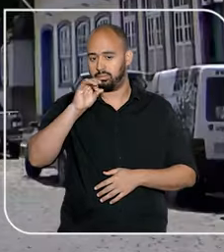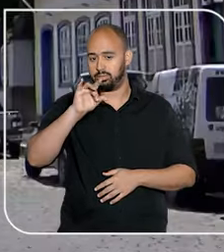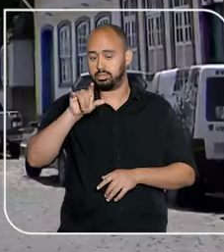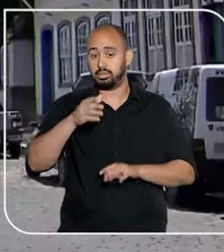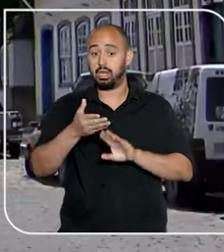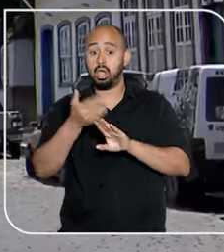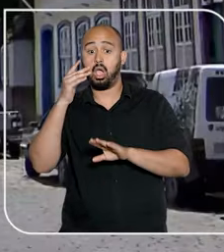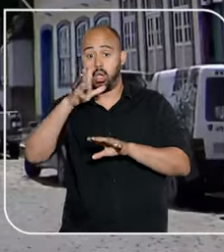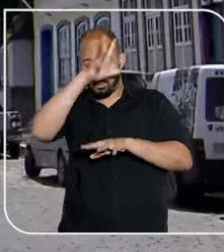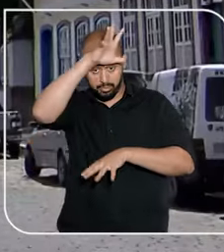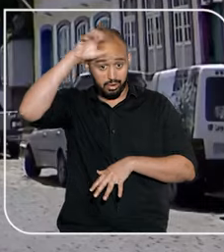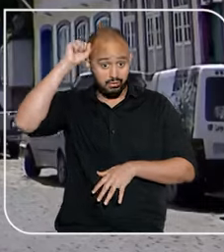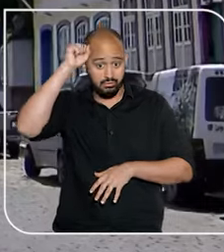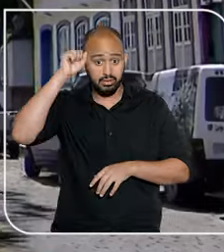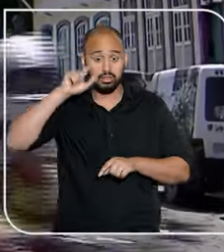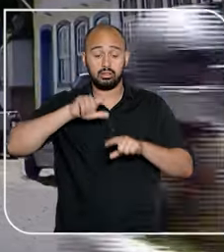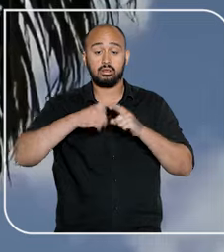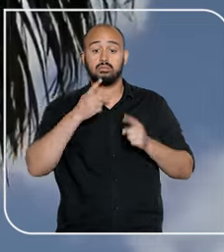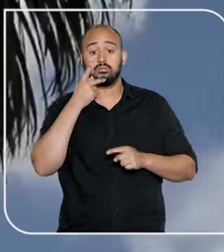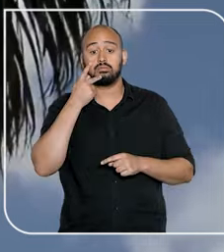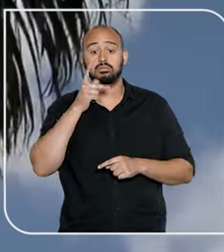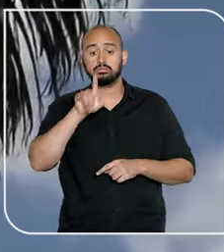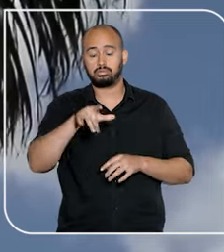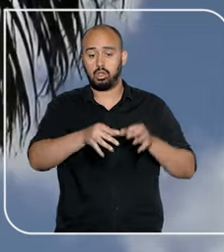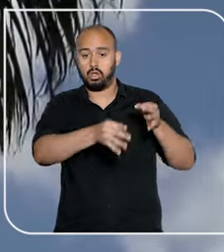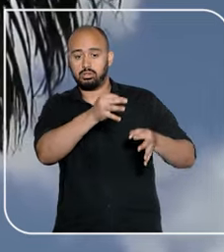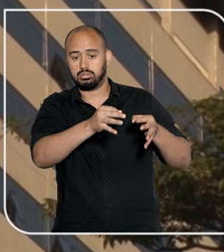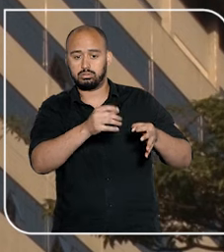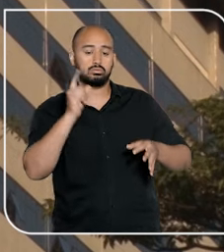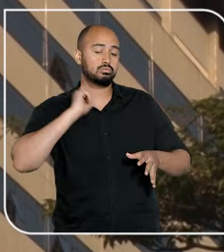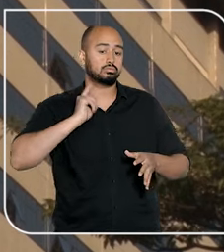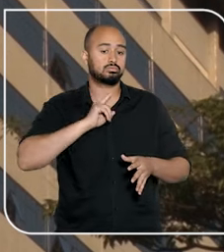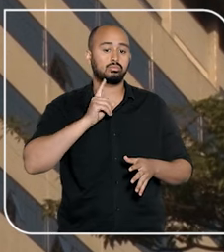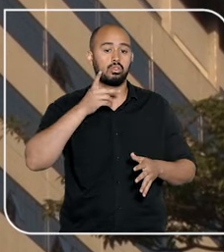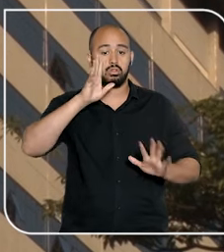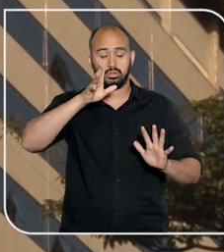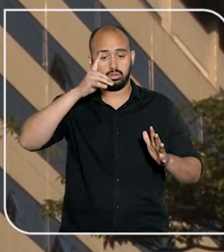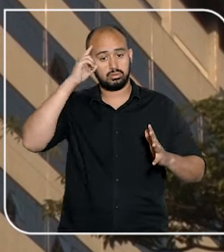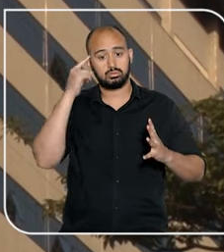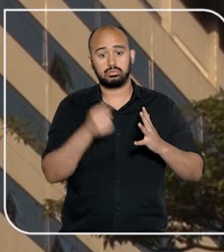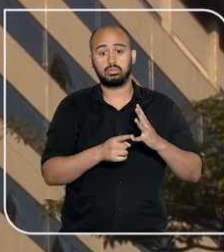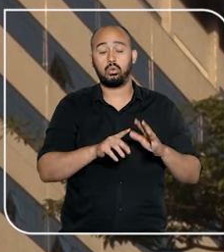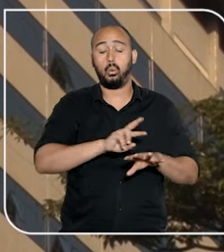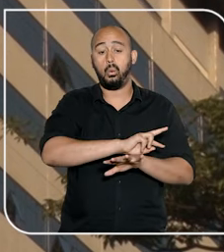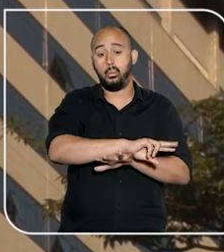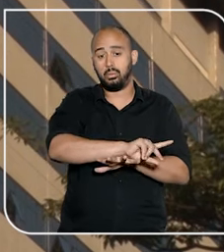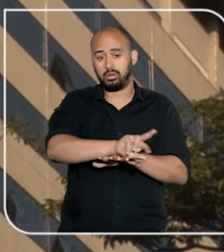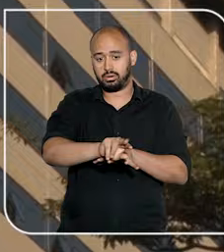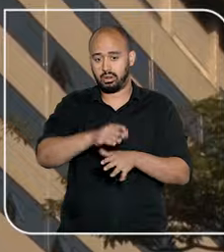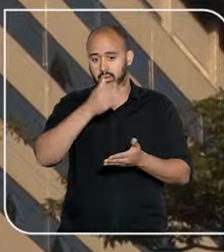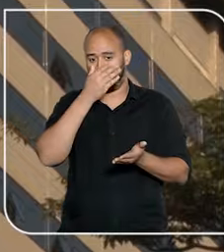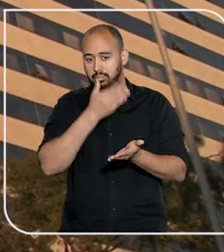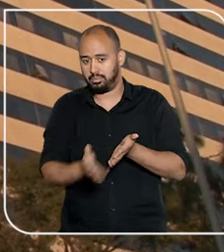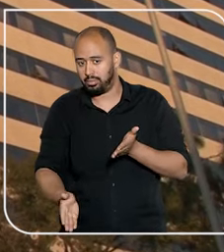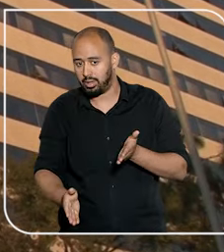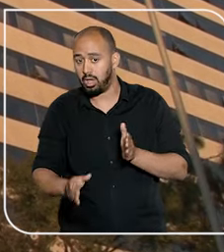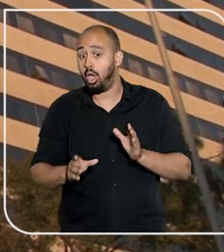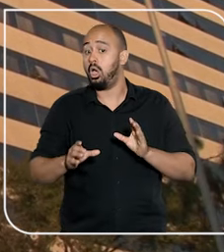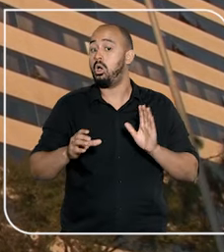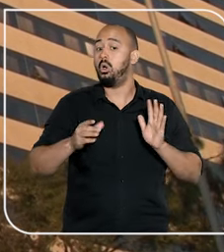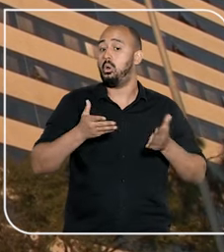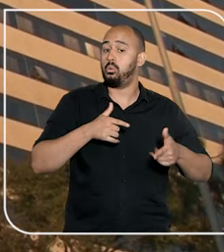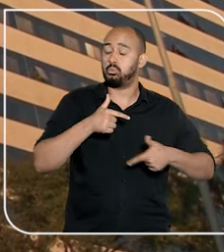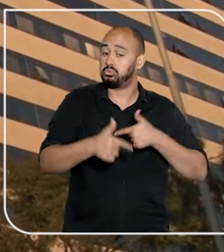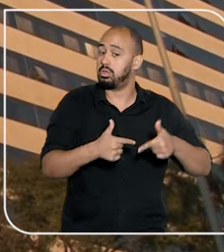prefeito Nivaldo José de Andrade por improbidade administrativa, a Justiça de Minas Gerais decretou, entre outras sanções, a